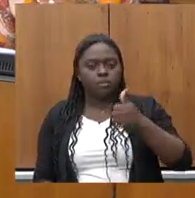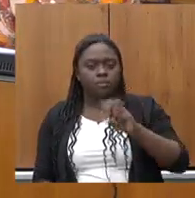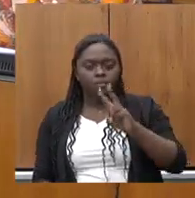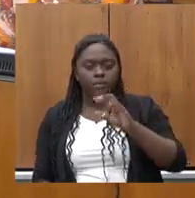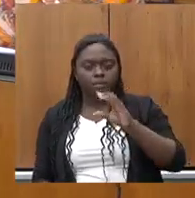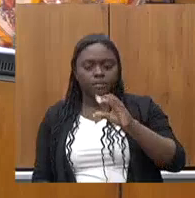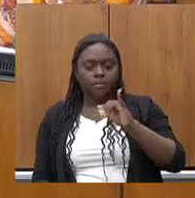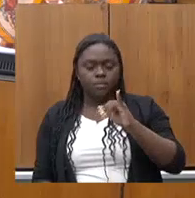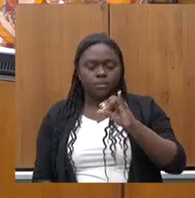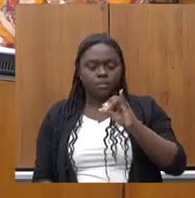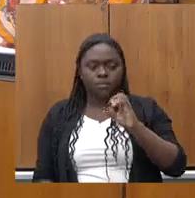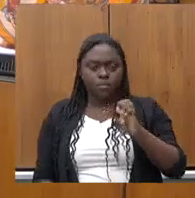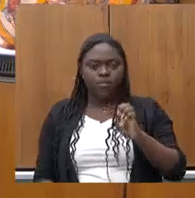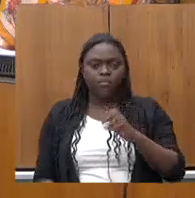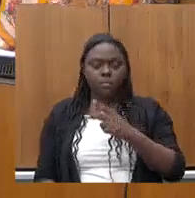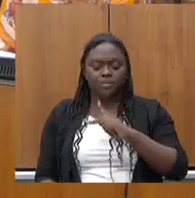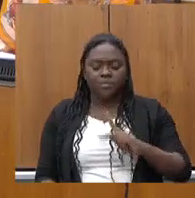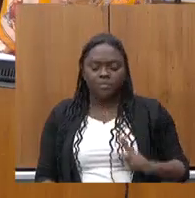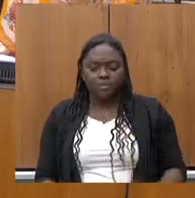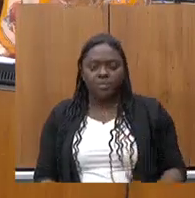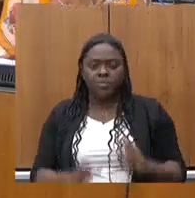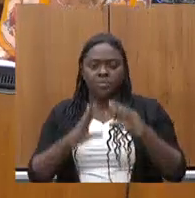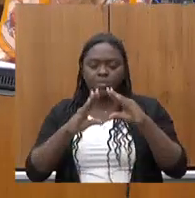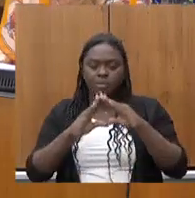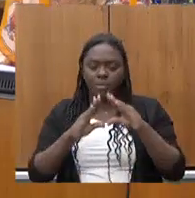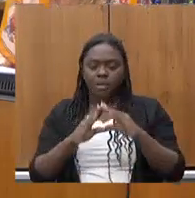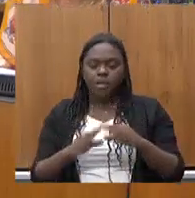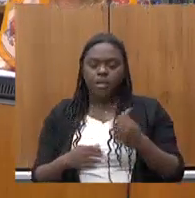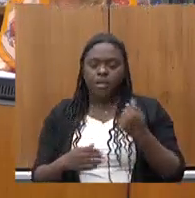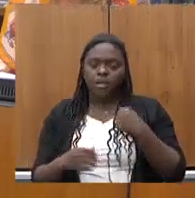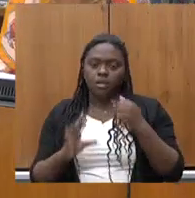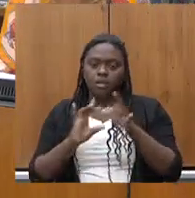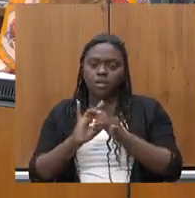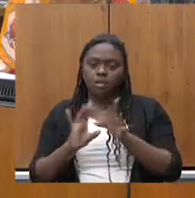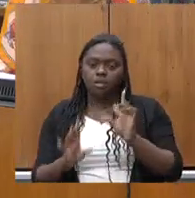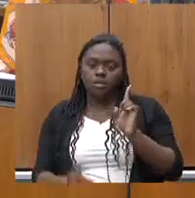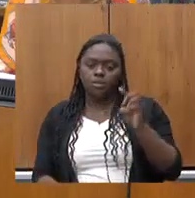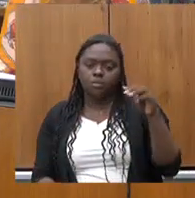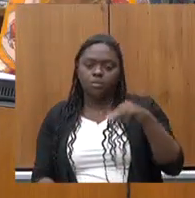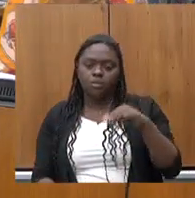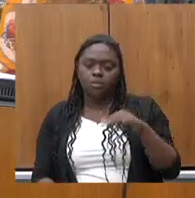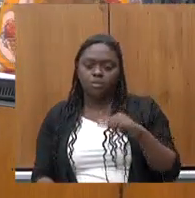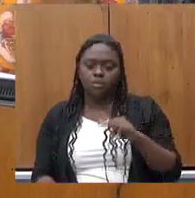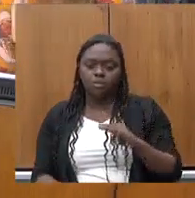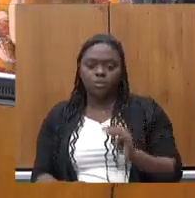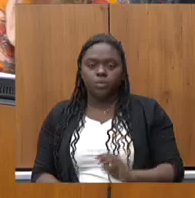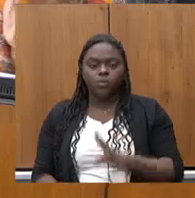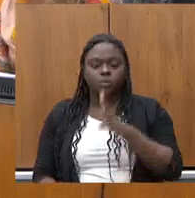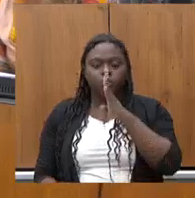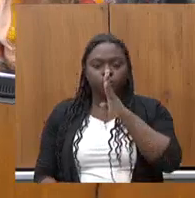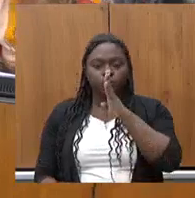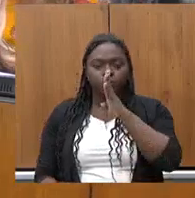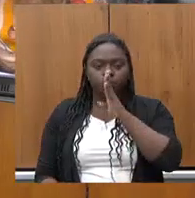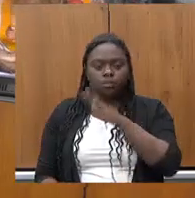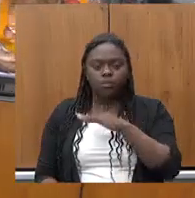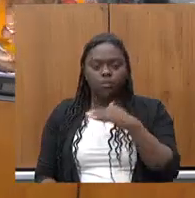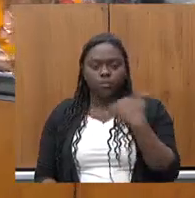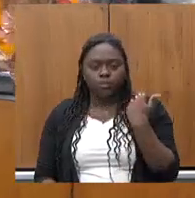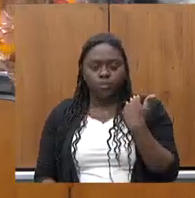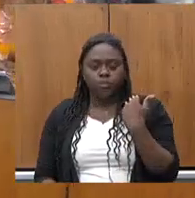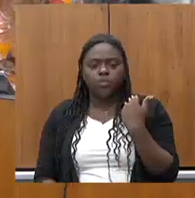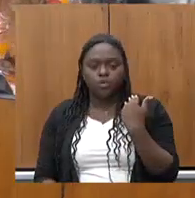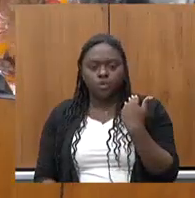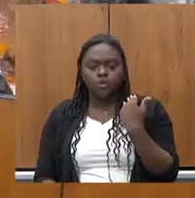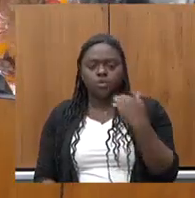por ser regimental eu determino um minuto de silêncio pelo falecimento do sargento Manuel